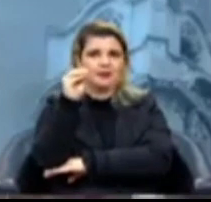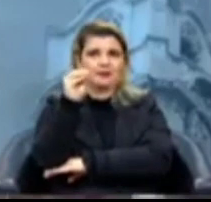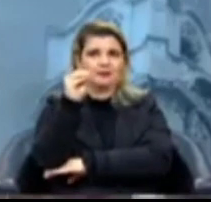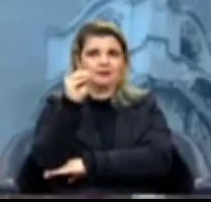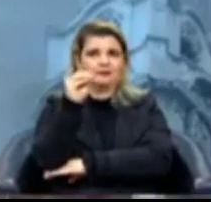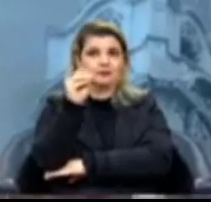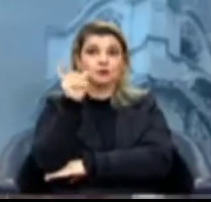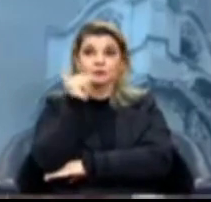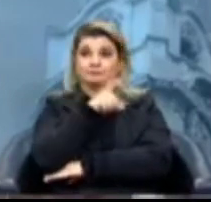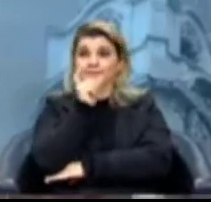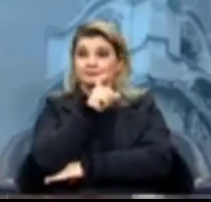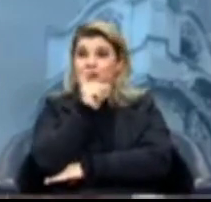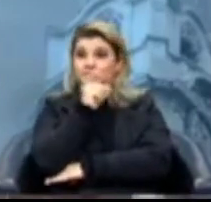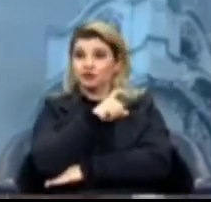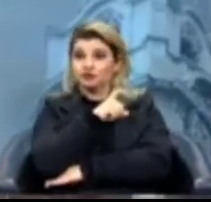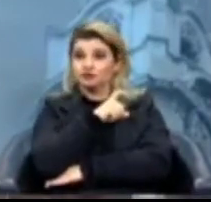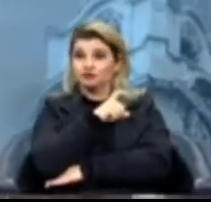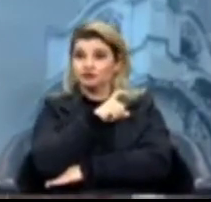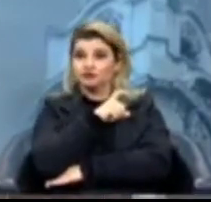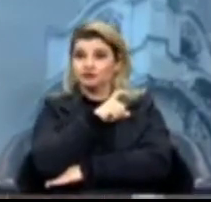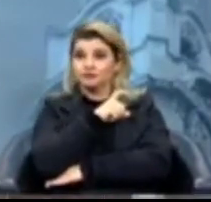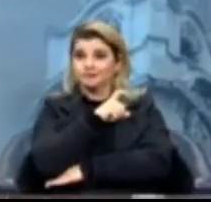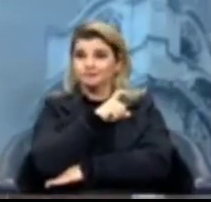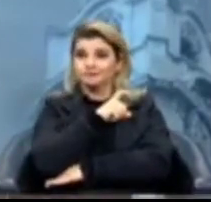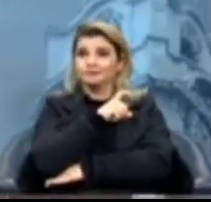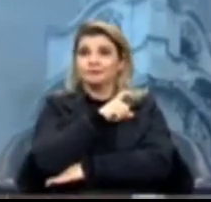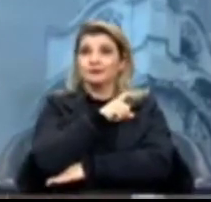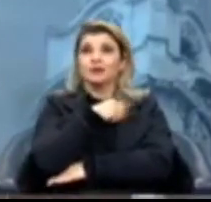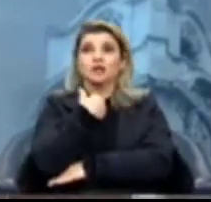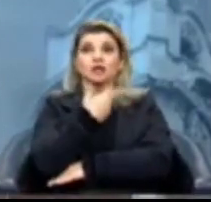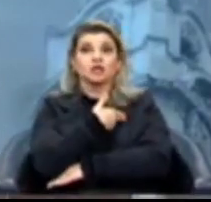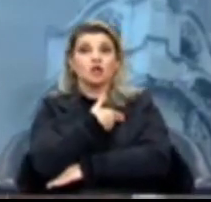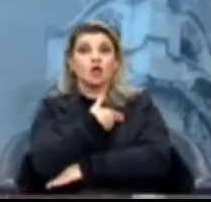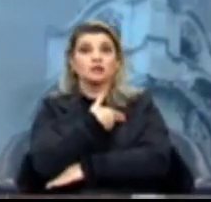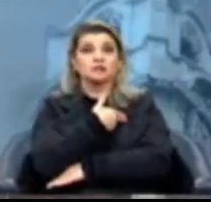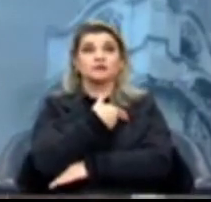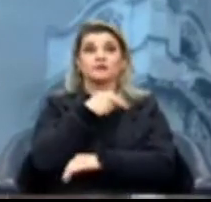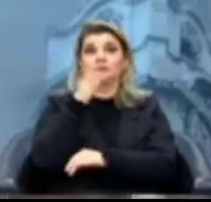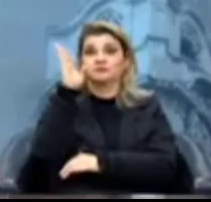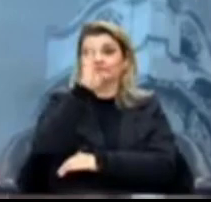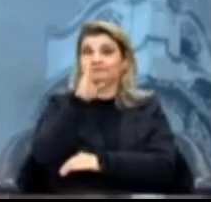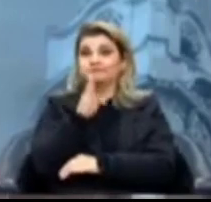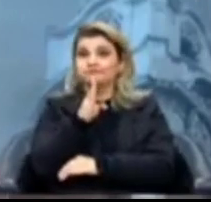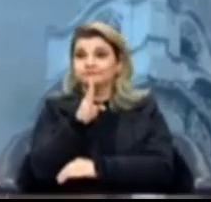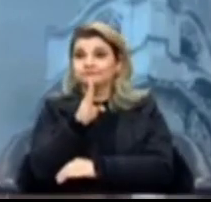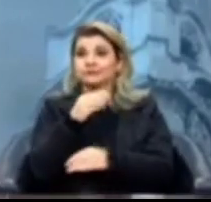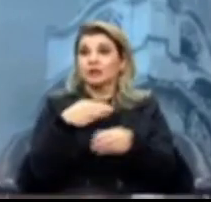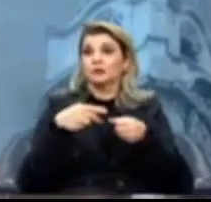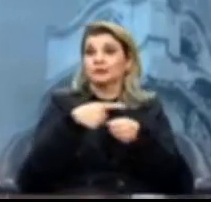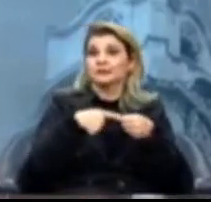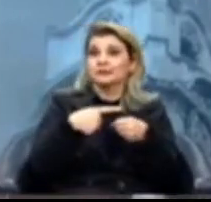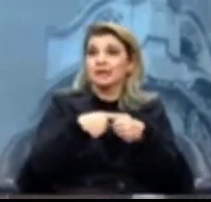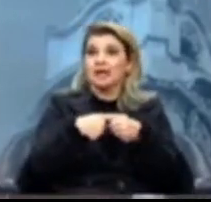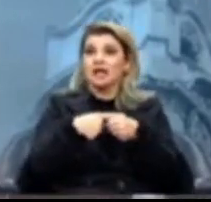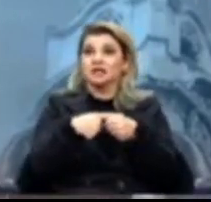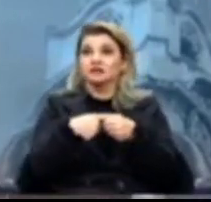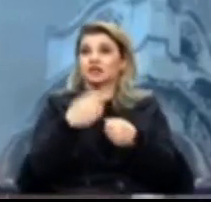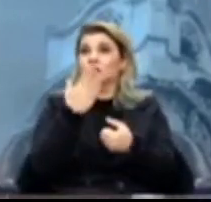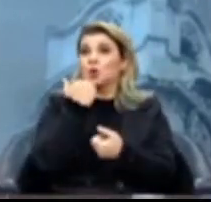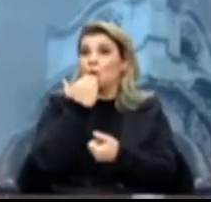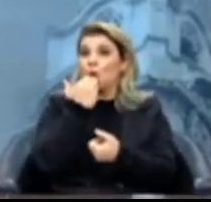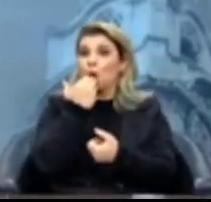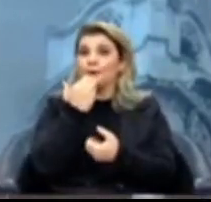fake news, na base de que iríamos virar um país que iria consumir, uma cidade que iria consumir cachorros,